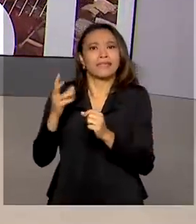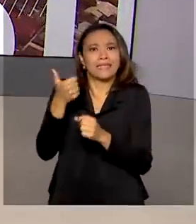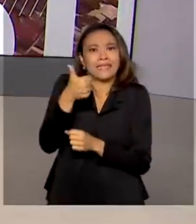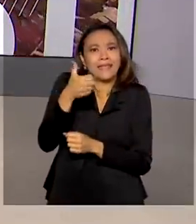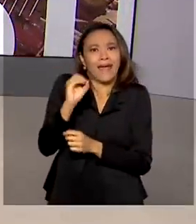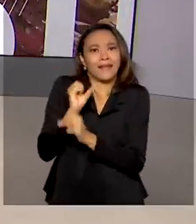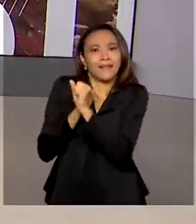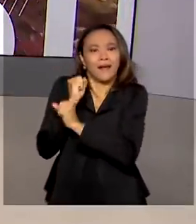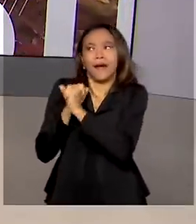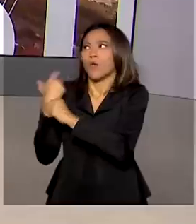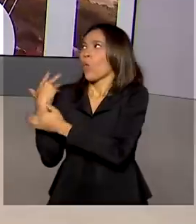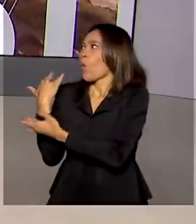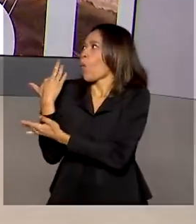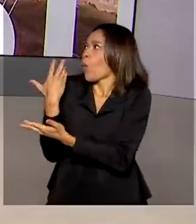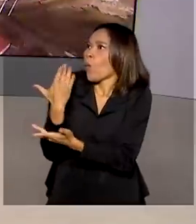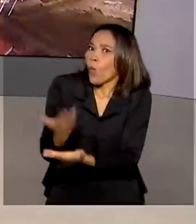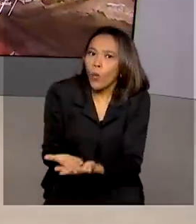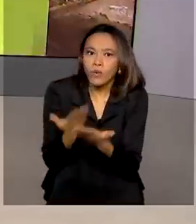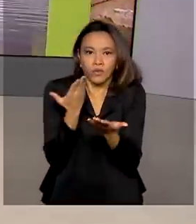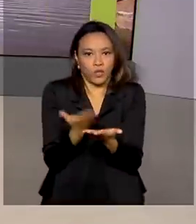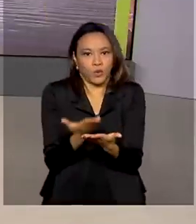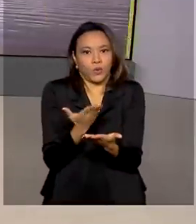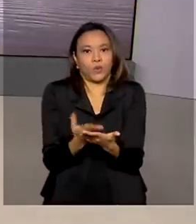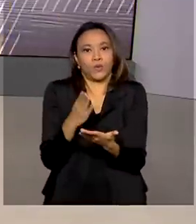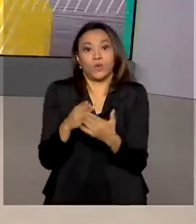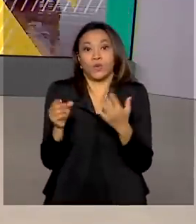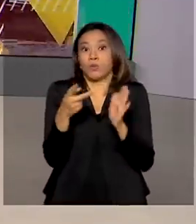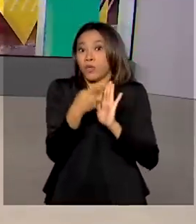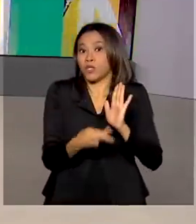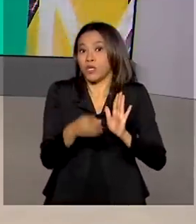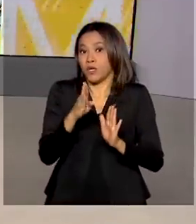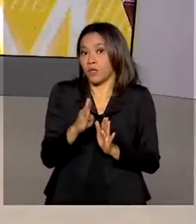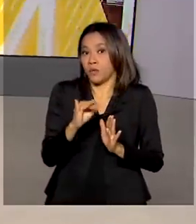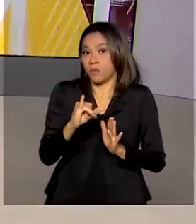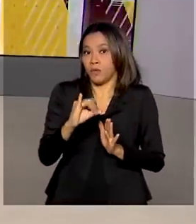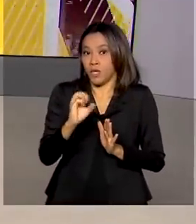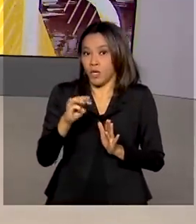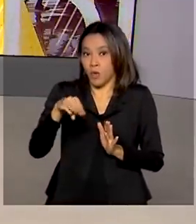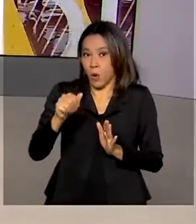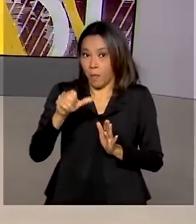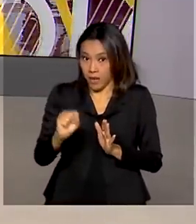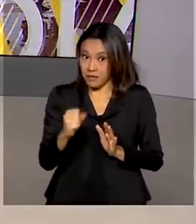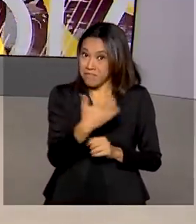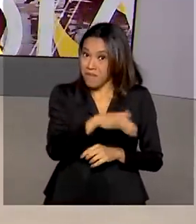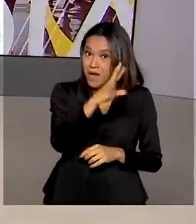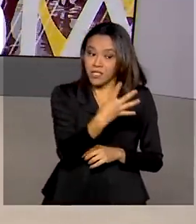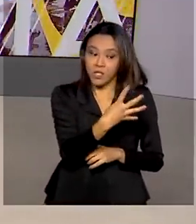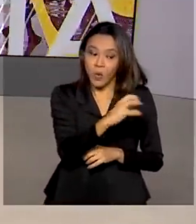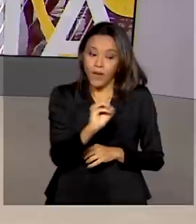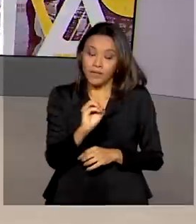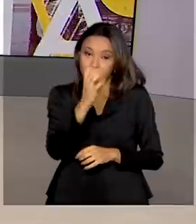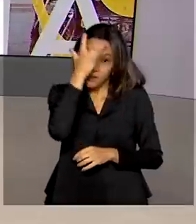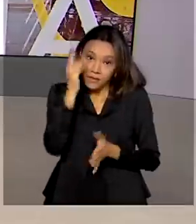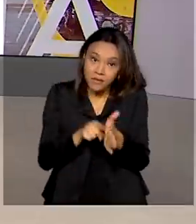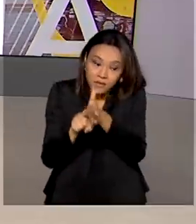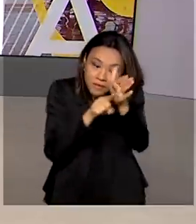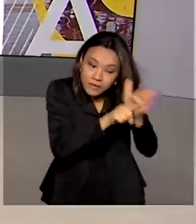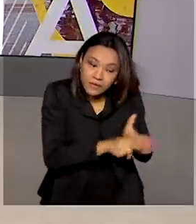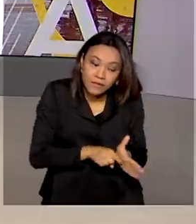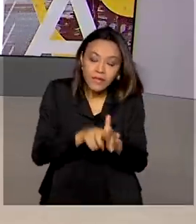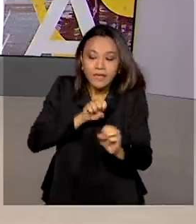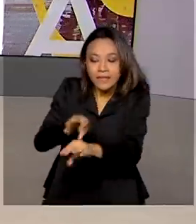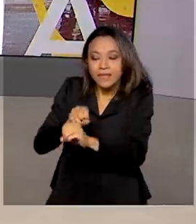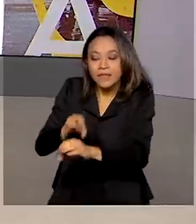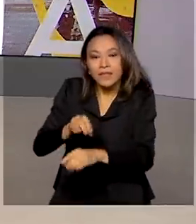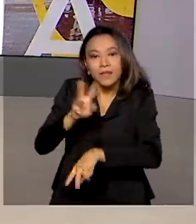de estudos do projeto Biomas. As pesquisas desenvolvidas por mais de 400 cientistas vêm ensinando o agricultor